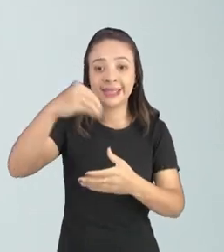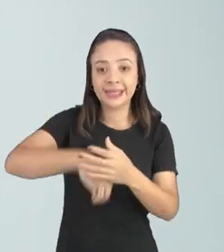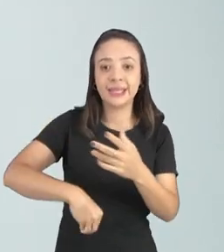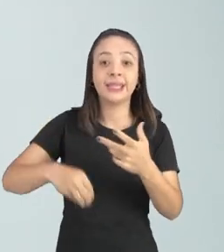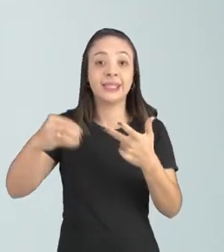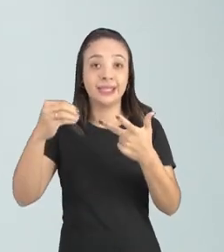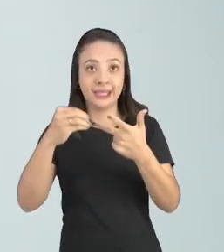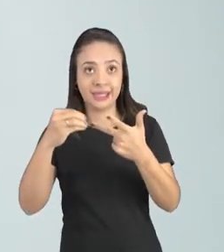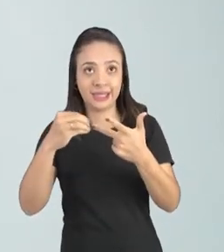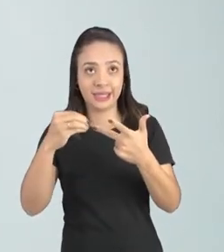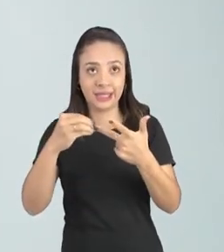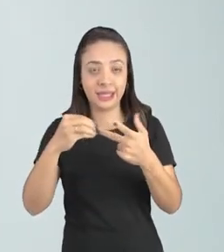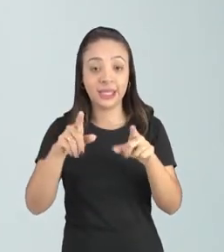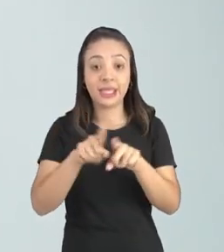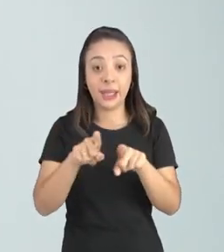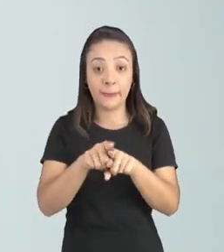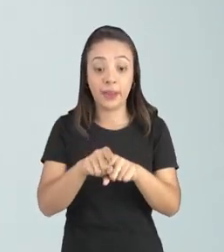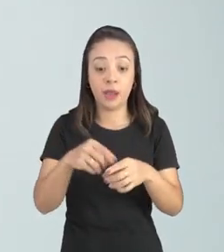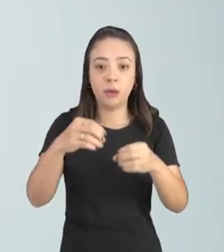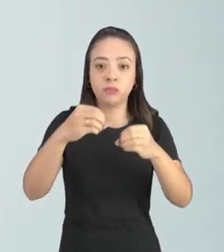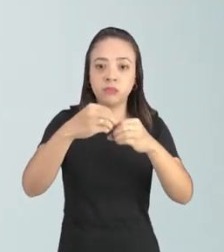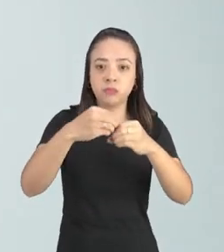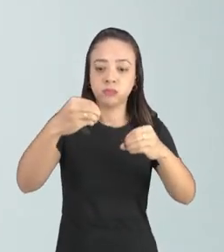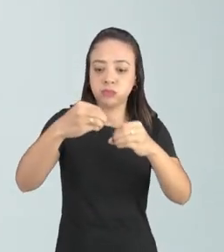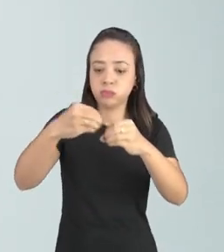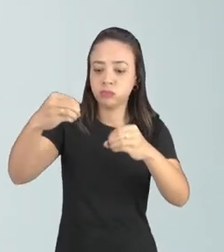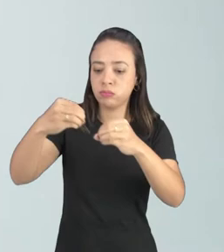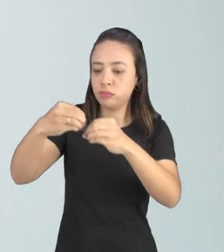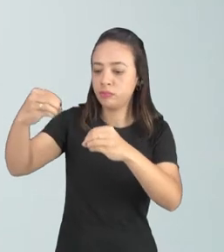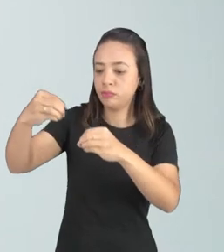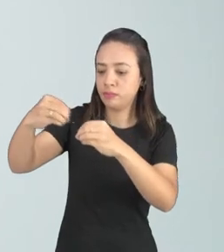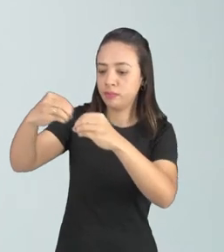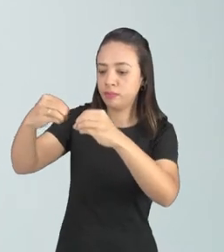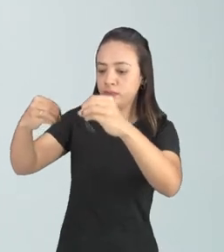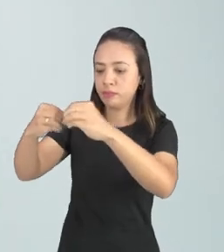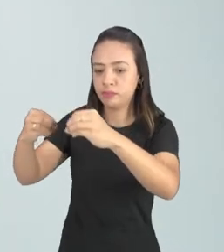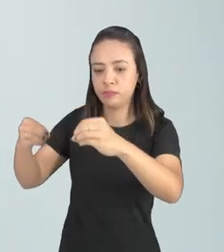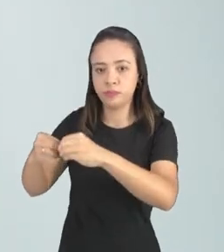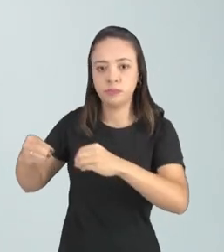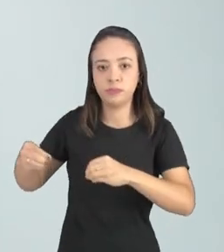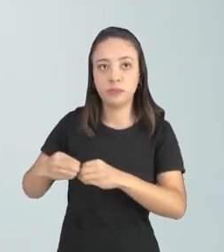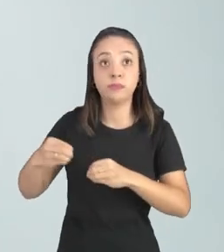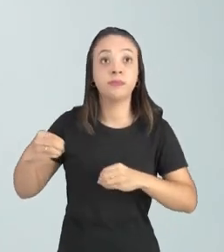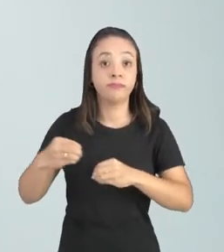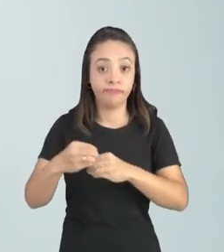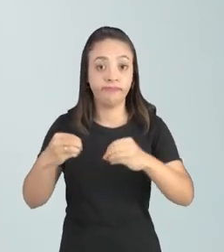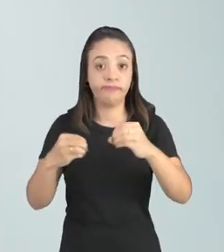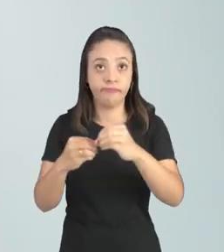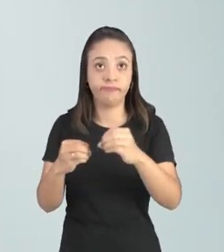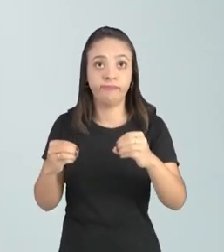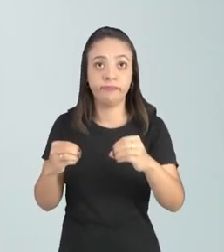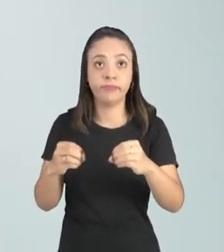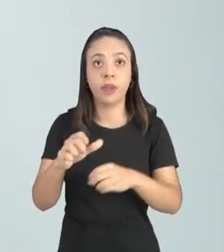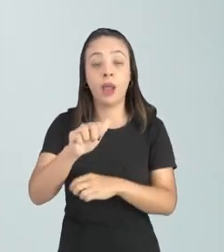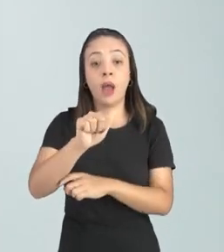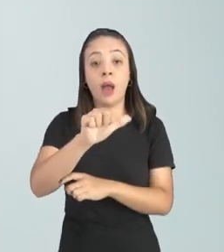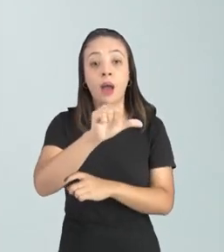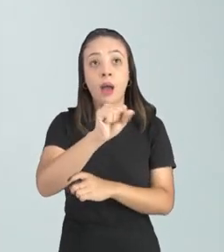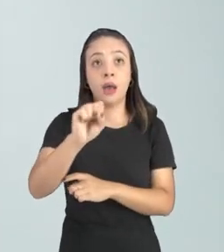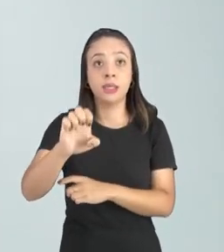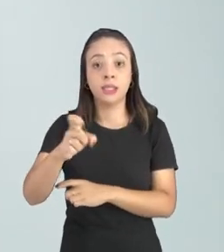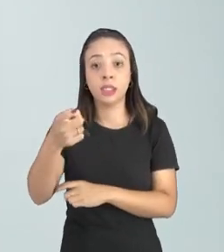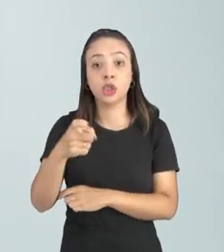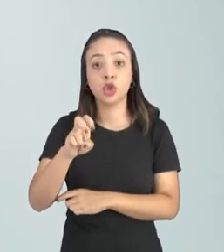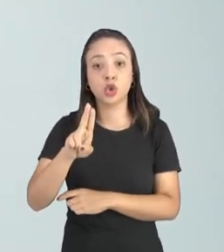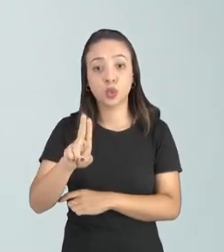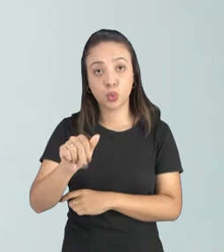reproduz de forma assexuada ou seja ele né ali por divisão binária um indivíduo vai gerar outro indivíduo